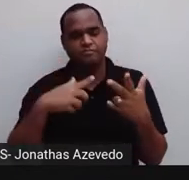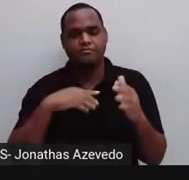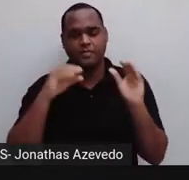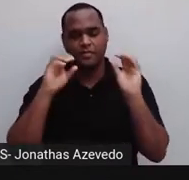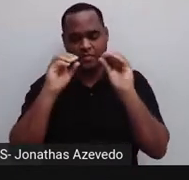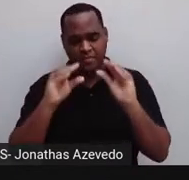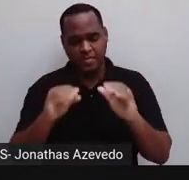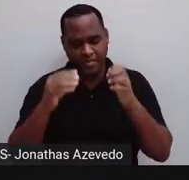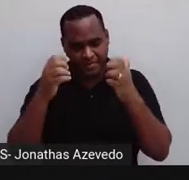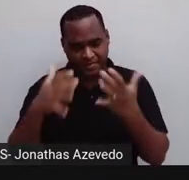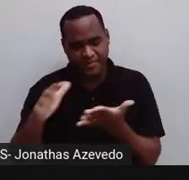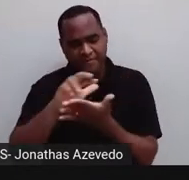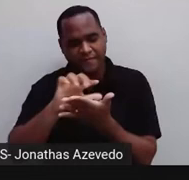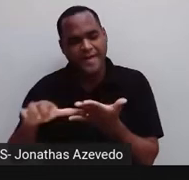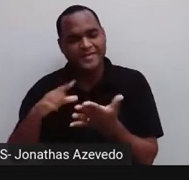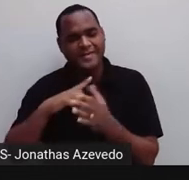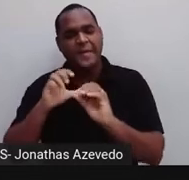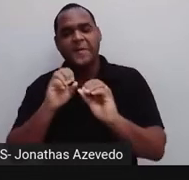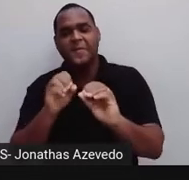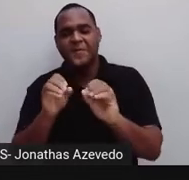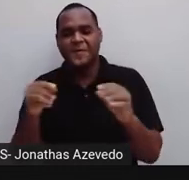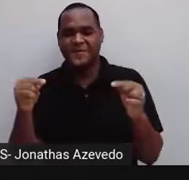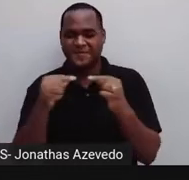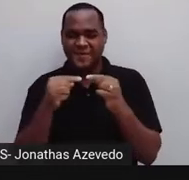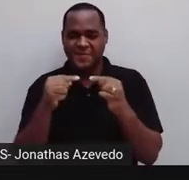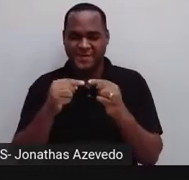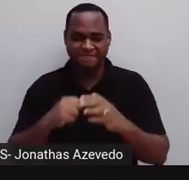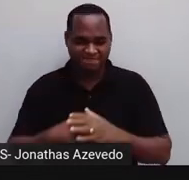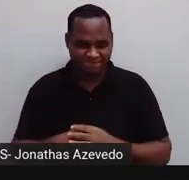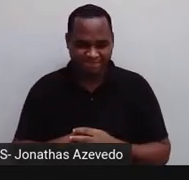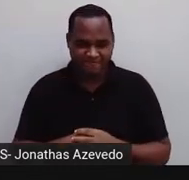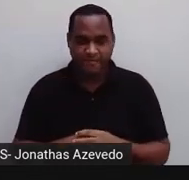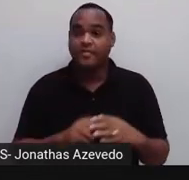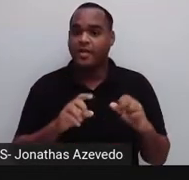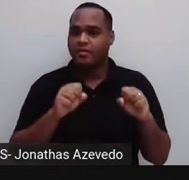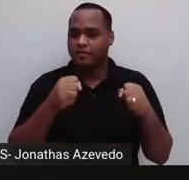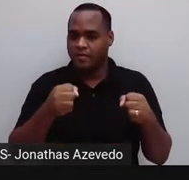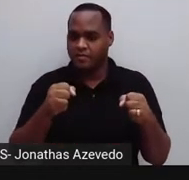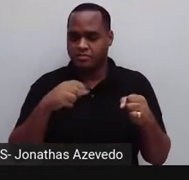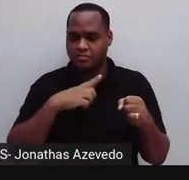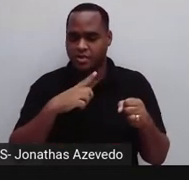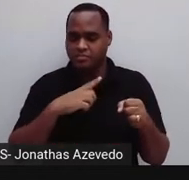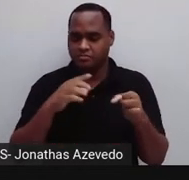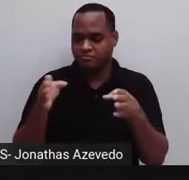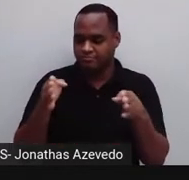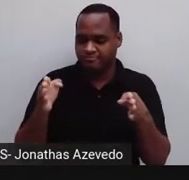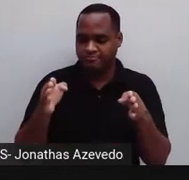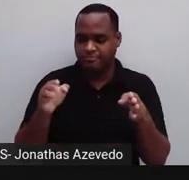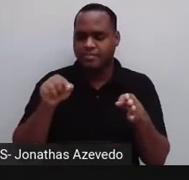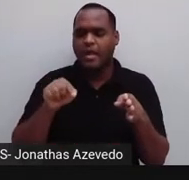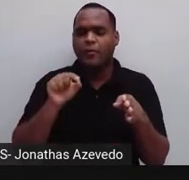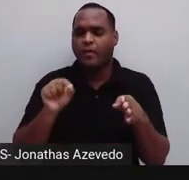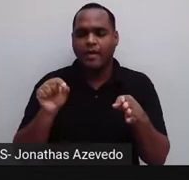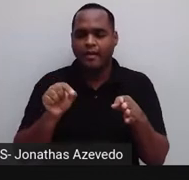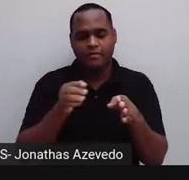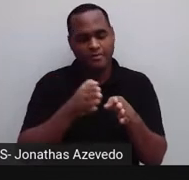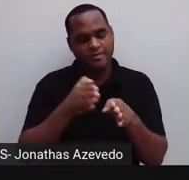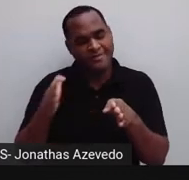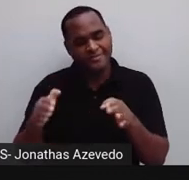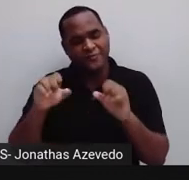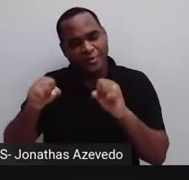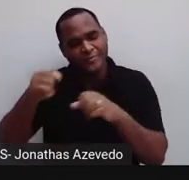determinada aula, tá? Então, a gente tinha sempre esses momentos de exercitar o que a gente já tinha